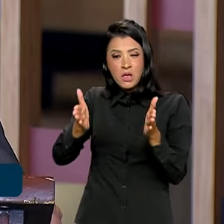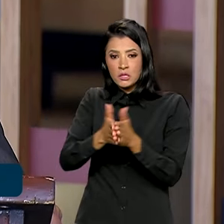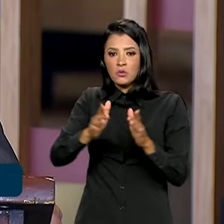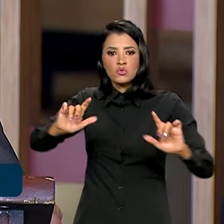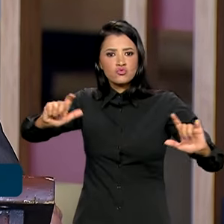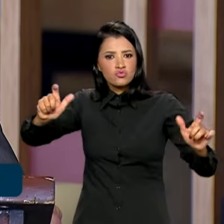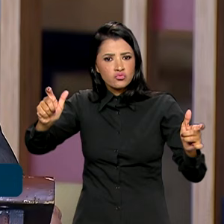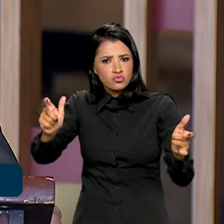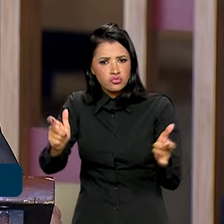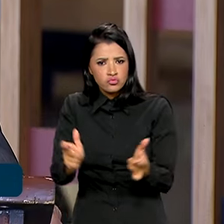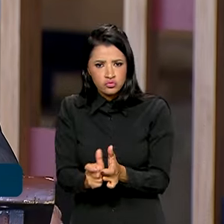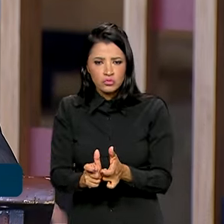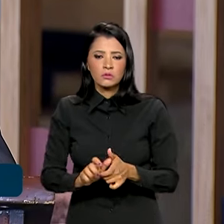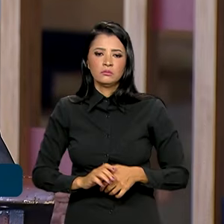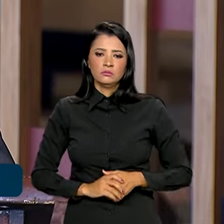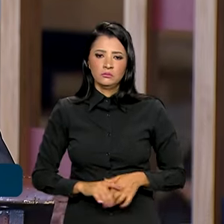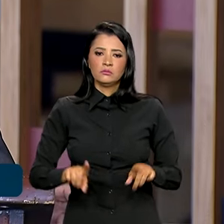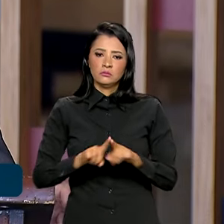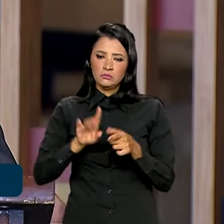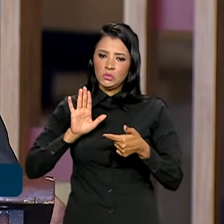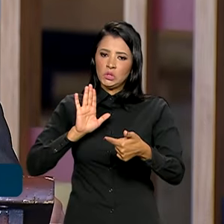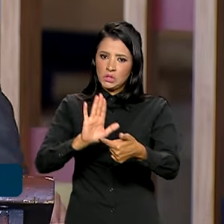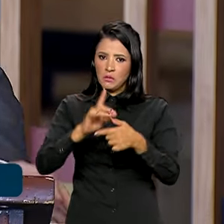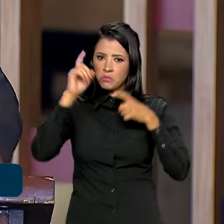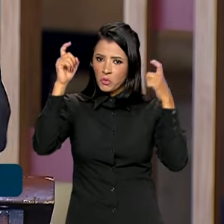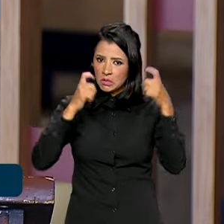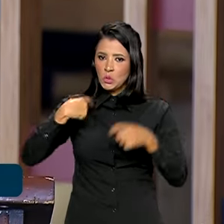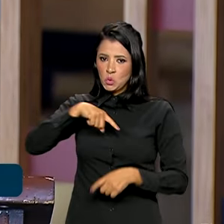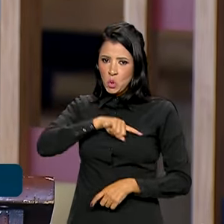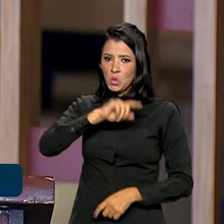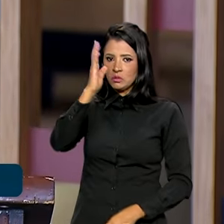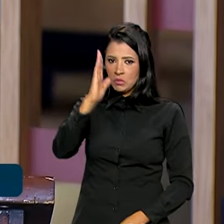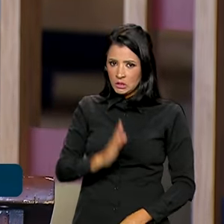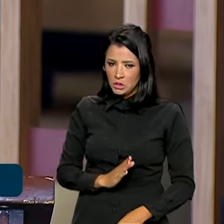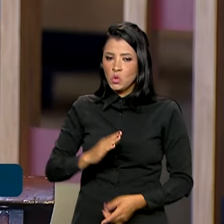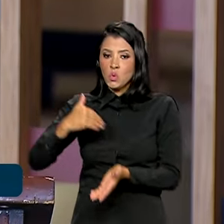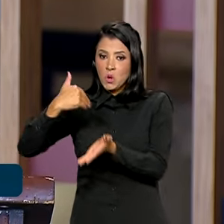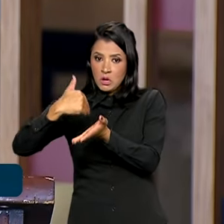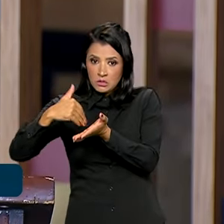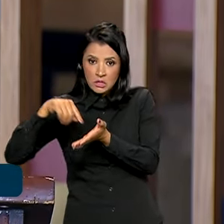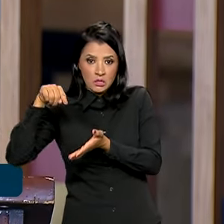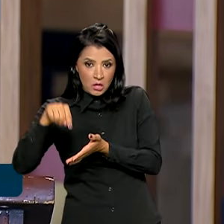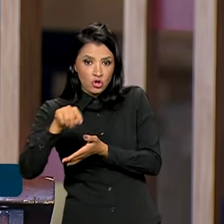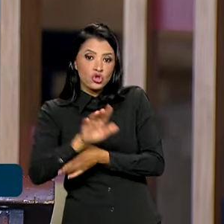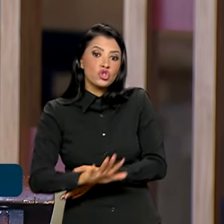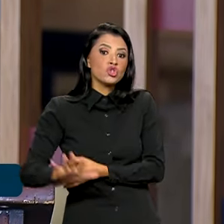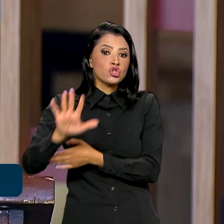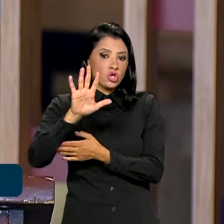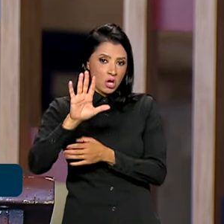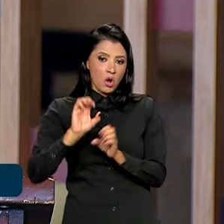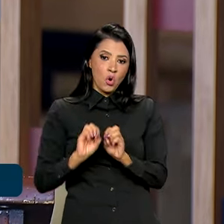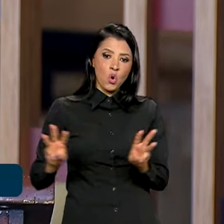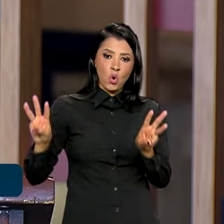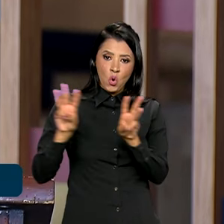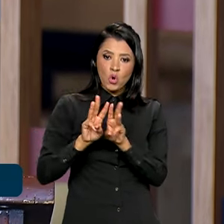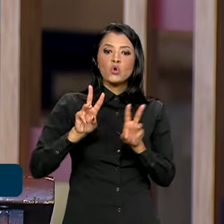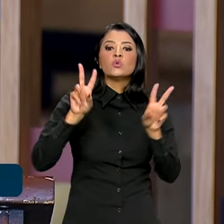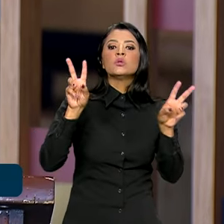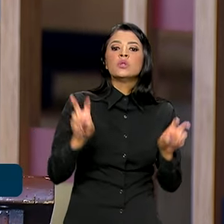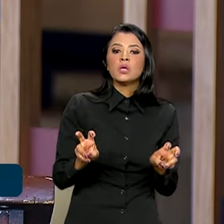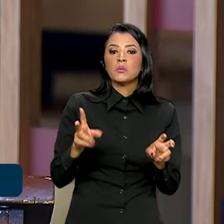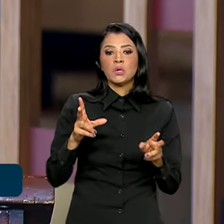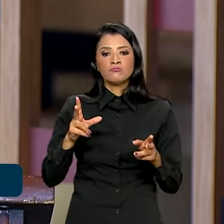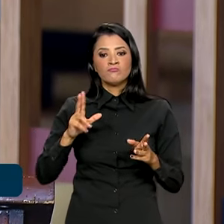Manifestei também a preocupação do Brasil com as conclusões do secretário-geral da ONU, intitulado o progresso